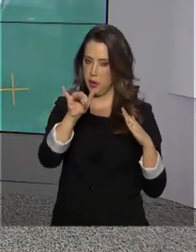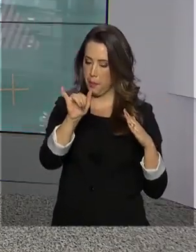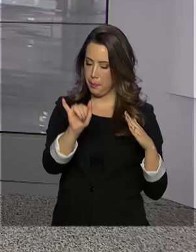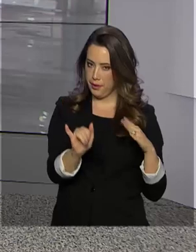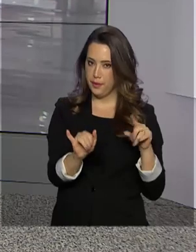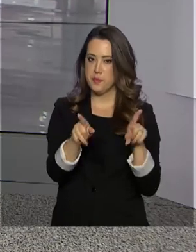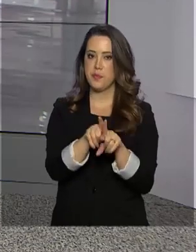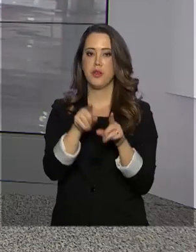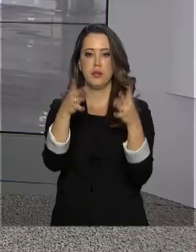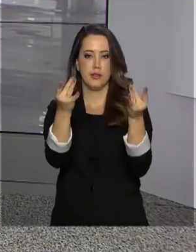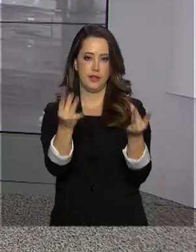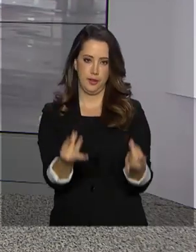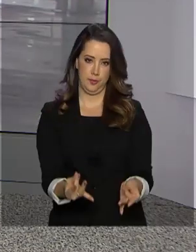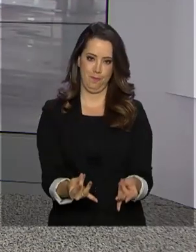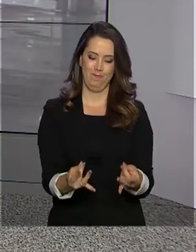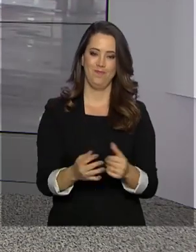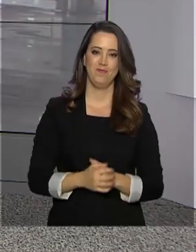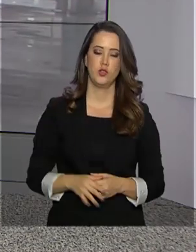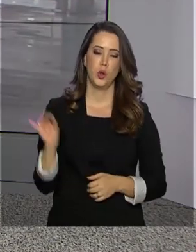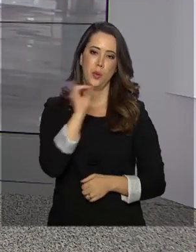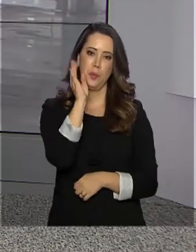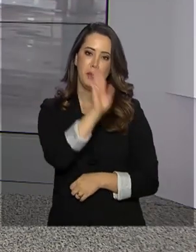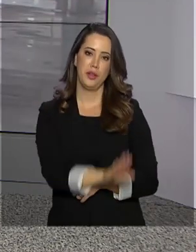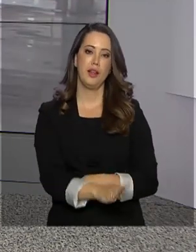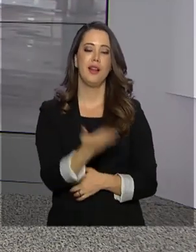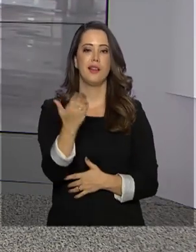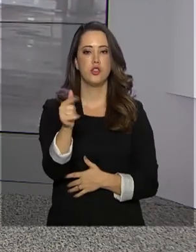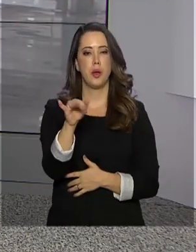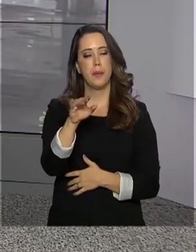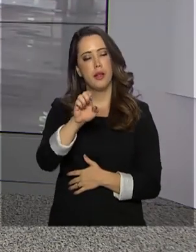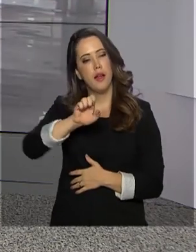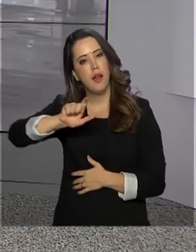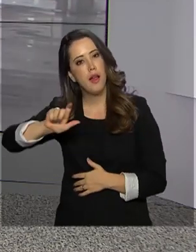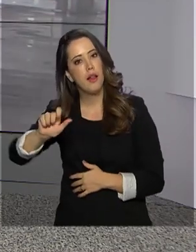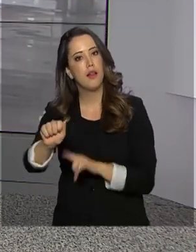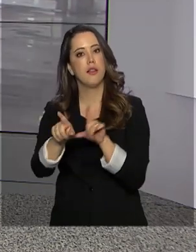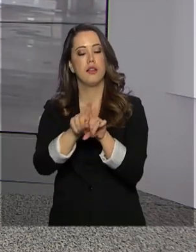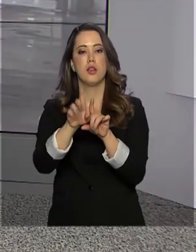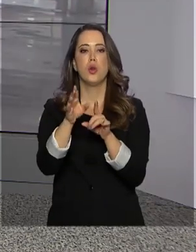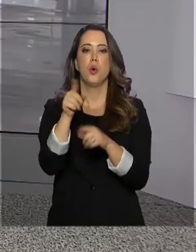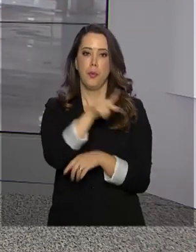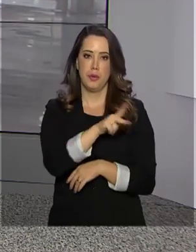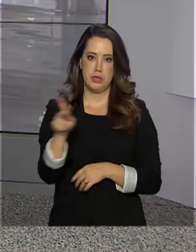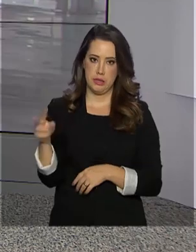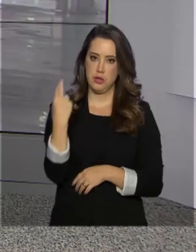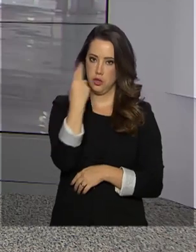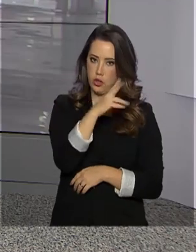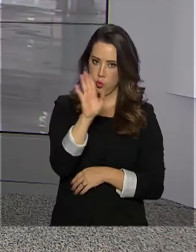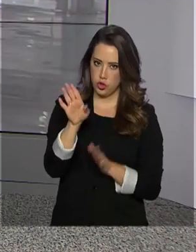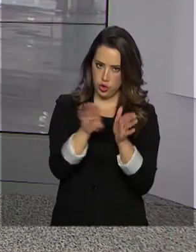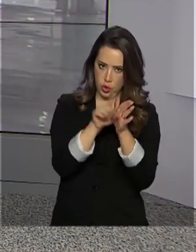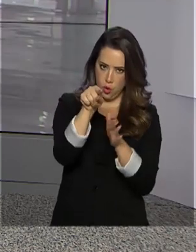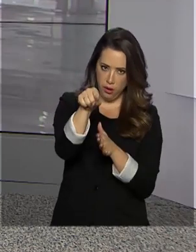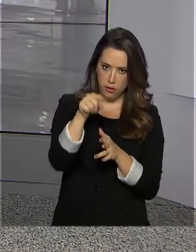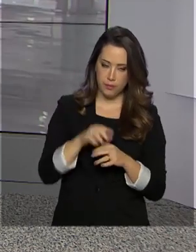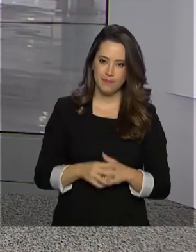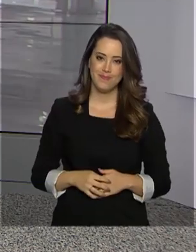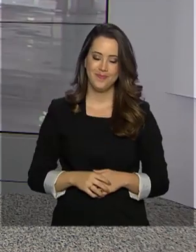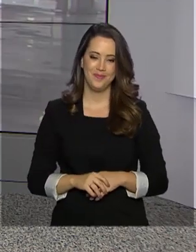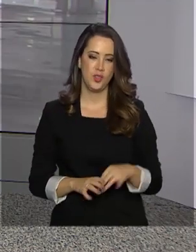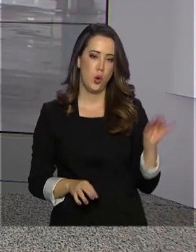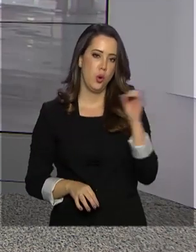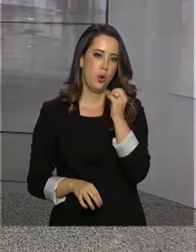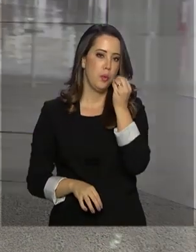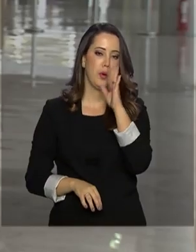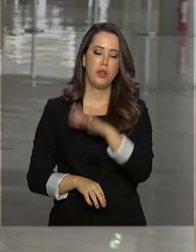repórter Gabriela Noronha. Boa tarde, Gabriela. O presidente russo Vladimir Putin já chegou por aí? Boa tarde, Roberto.